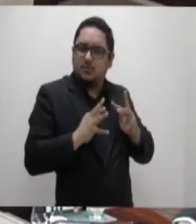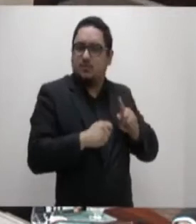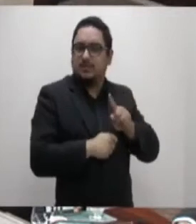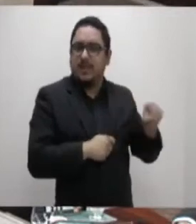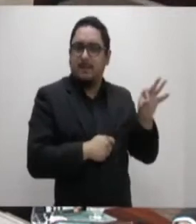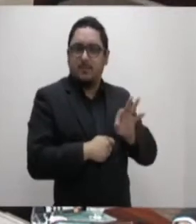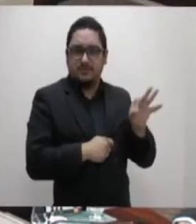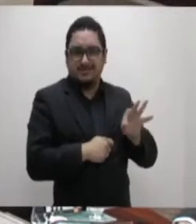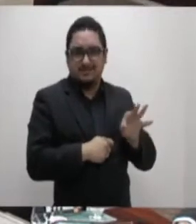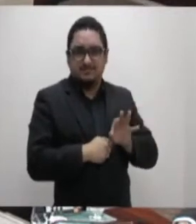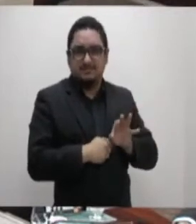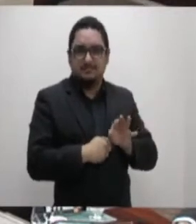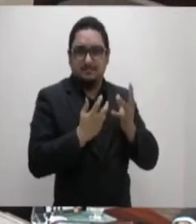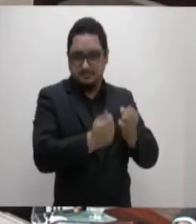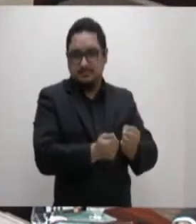Jaildo.